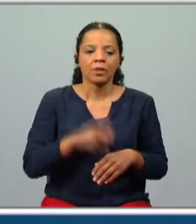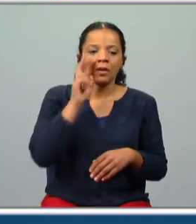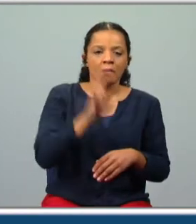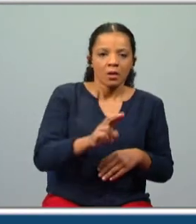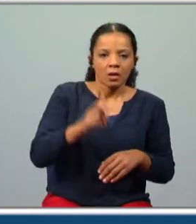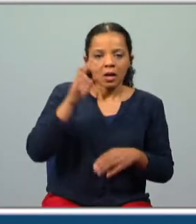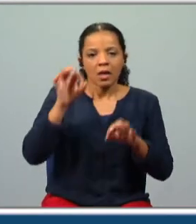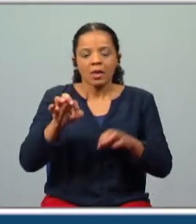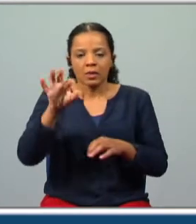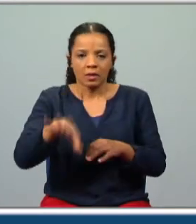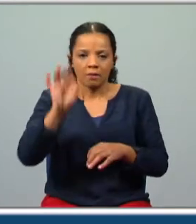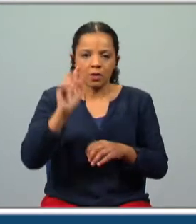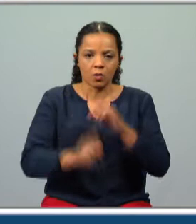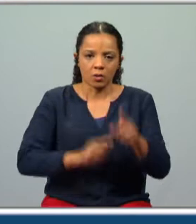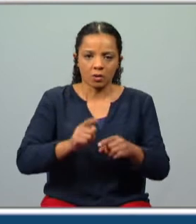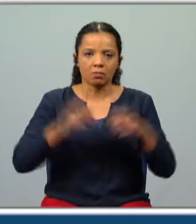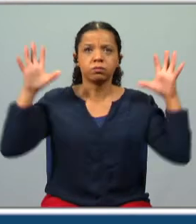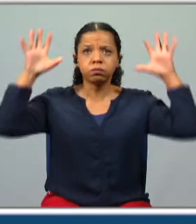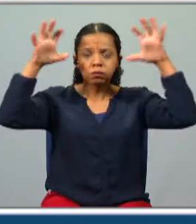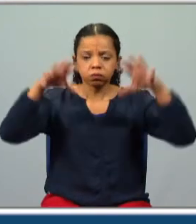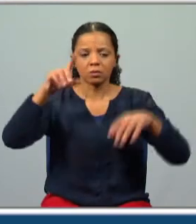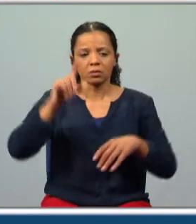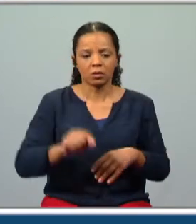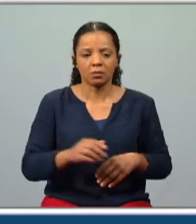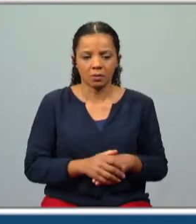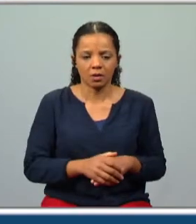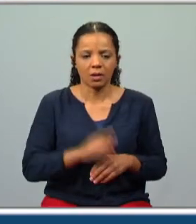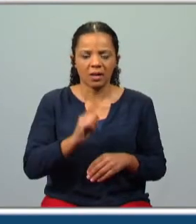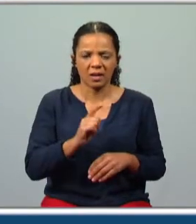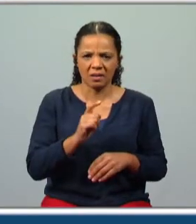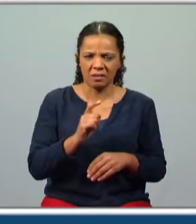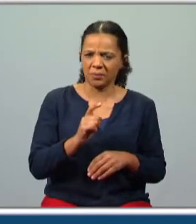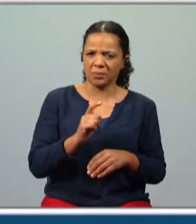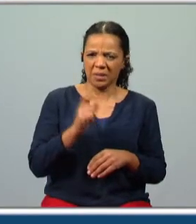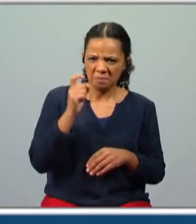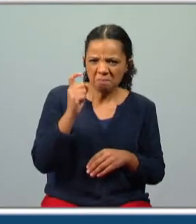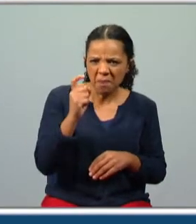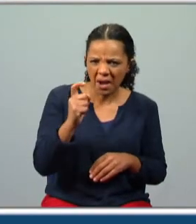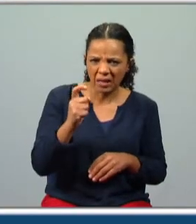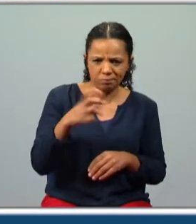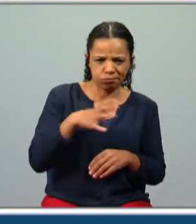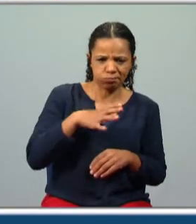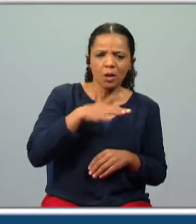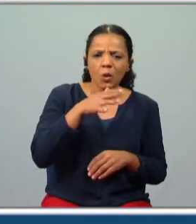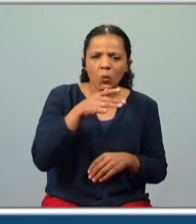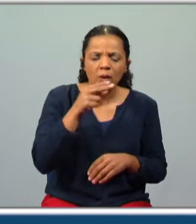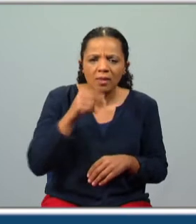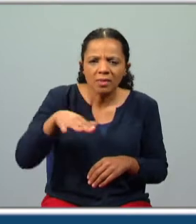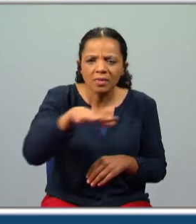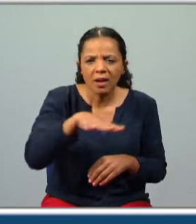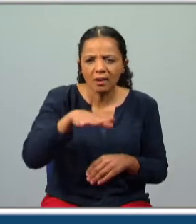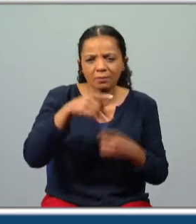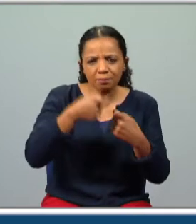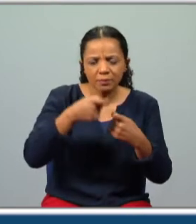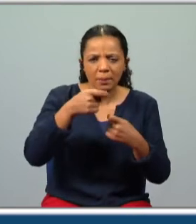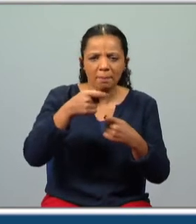se adivinha? Vê-se esta figura que se mostra no ar e adivinha-se que ela é medonha e má. A sua cor é terrena e pálida.